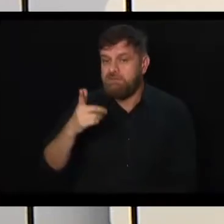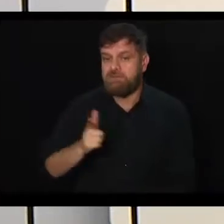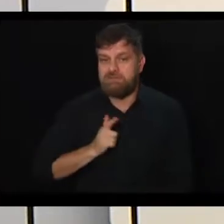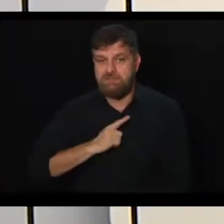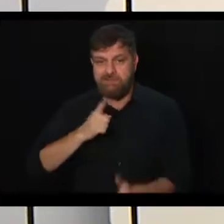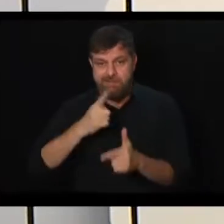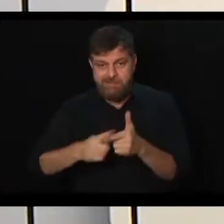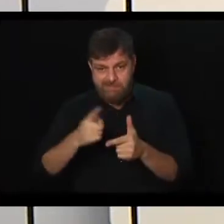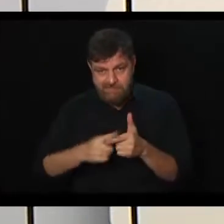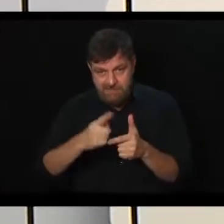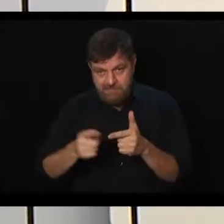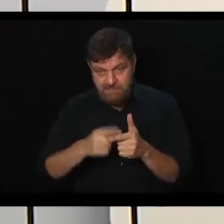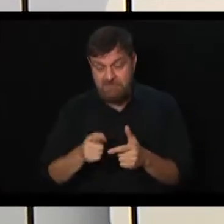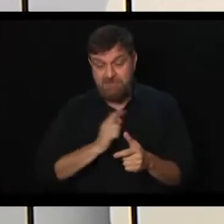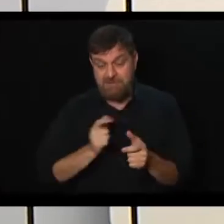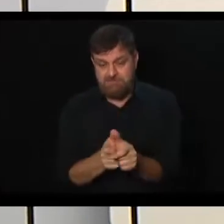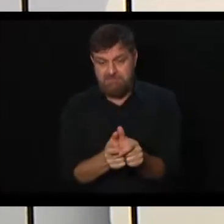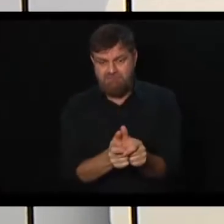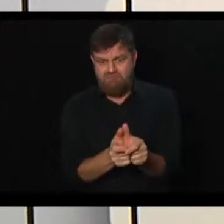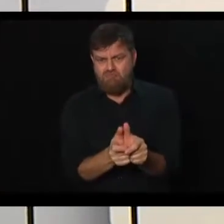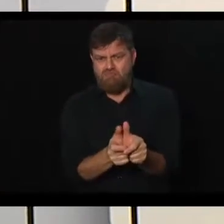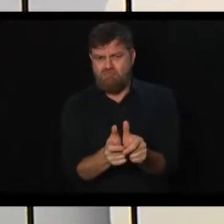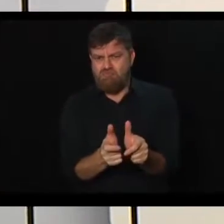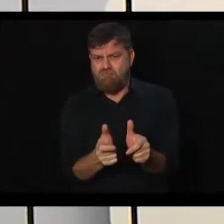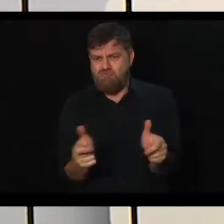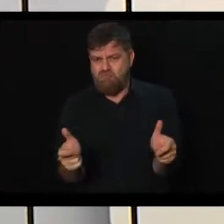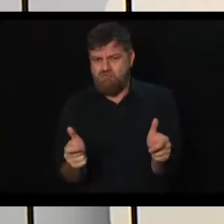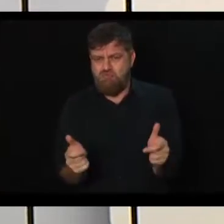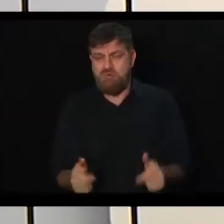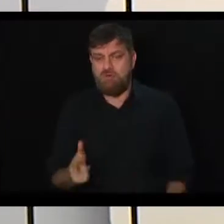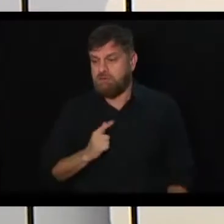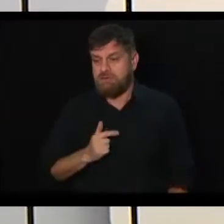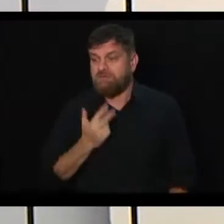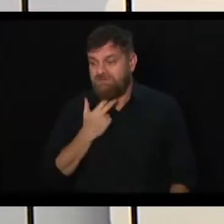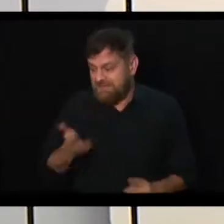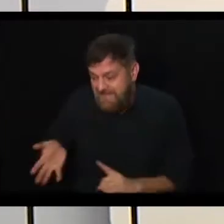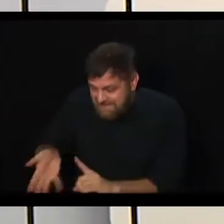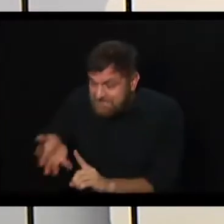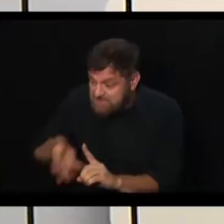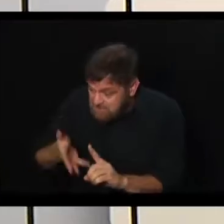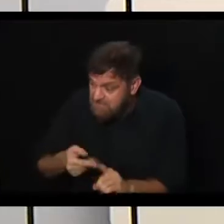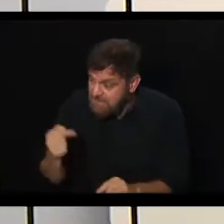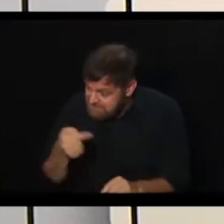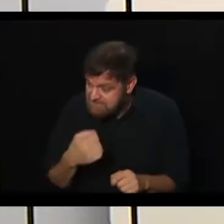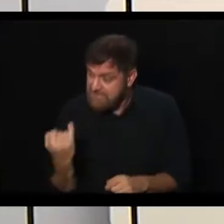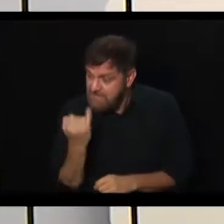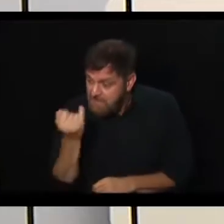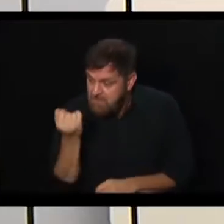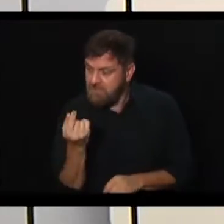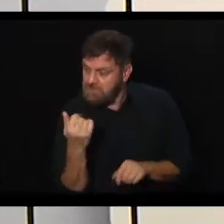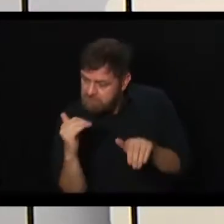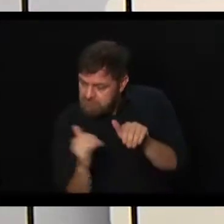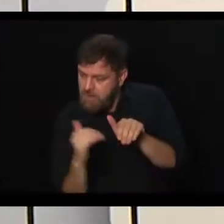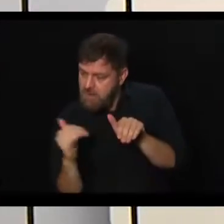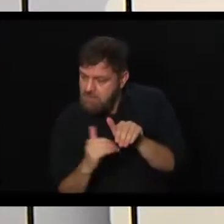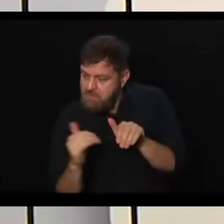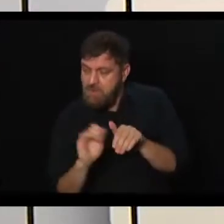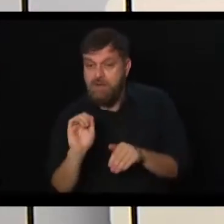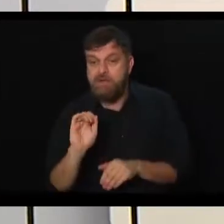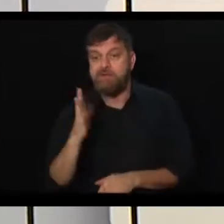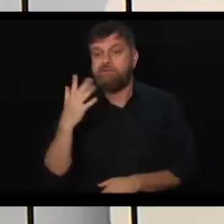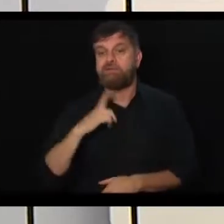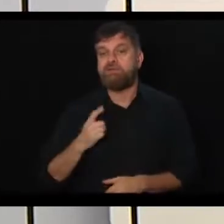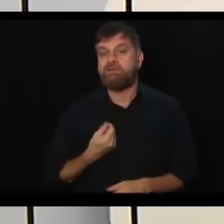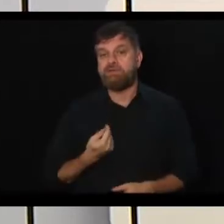um buraco, não incentivando as pessoas a contribuírem e, nesse caso, gerando exatamente